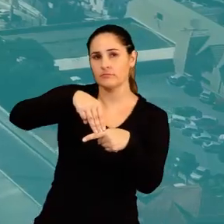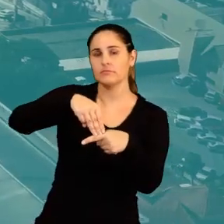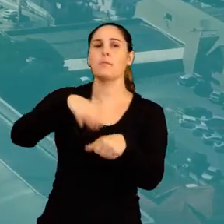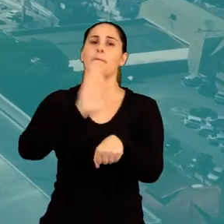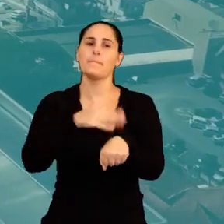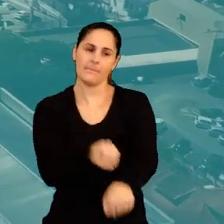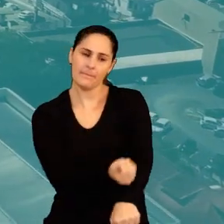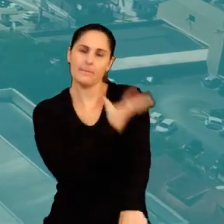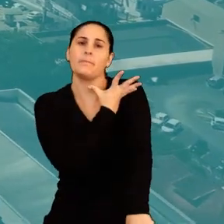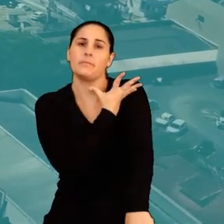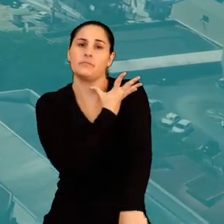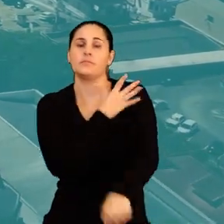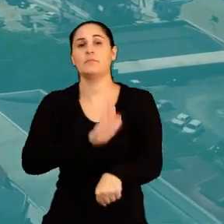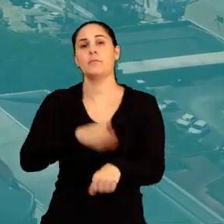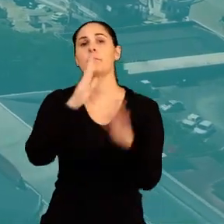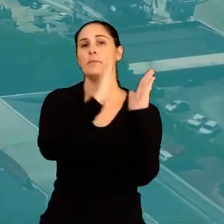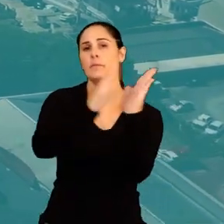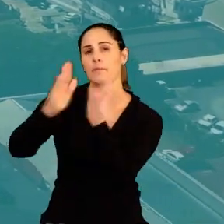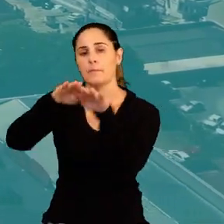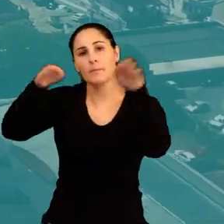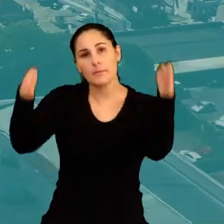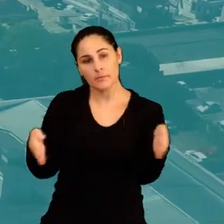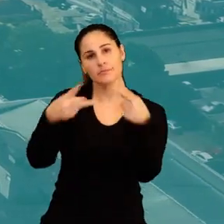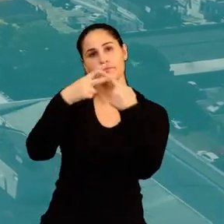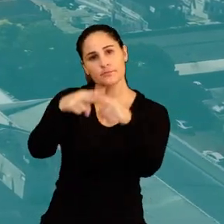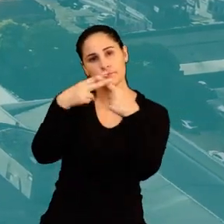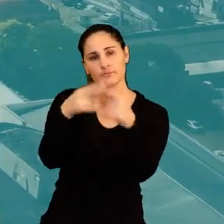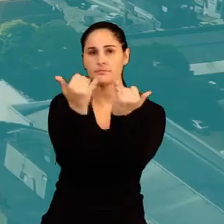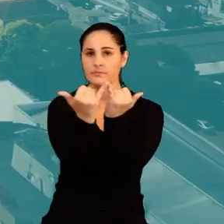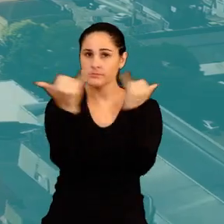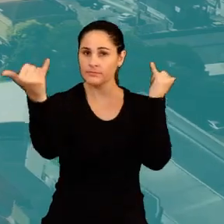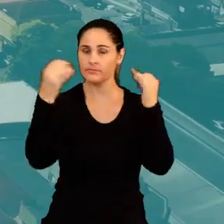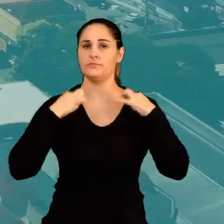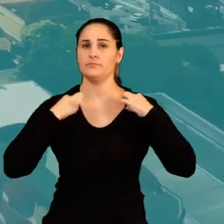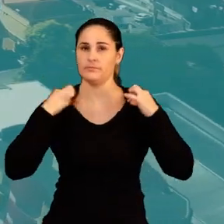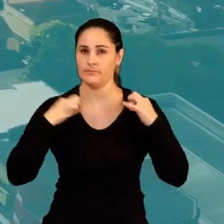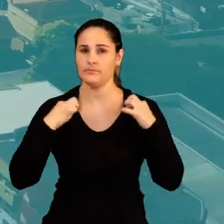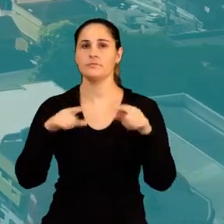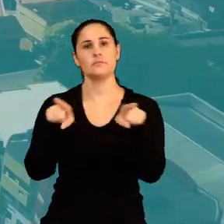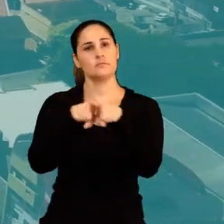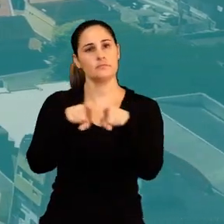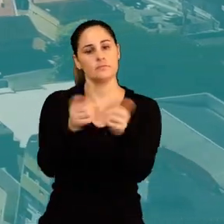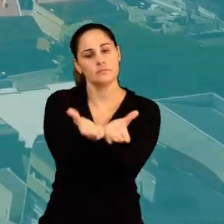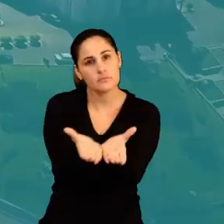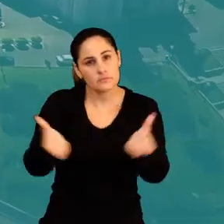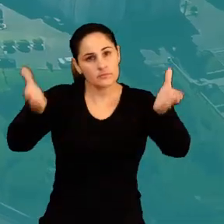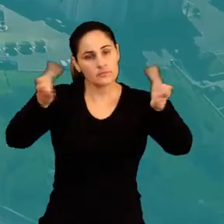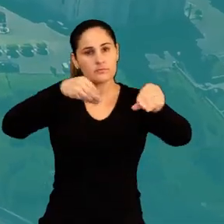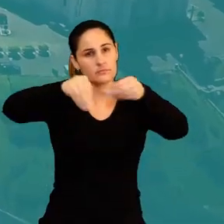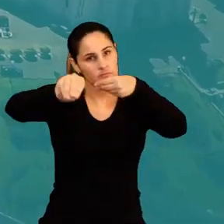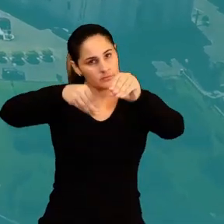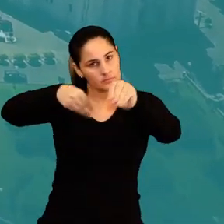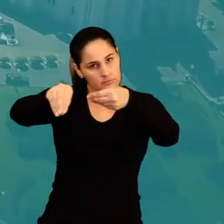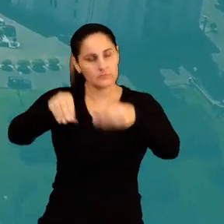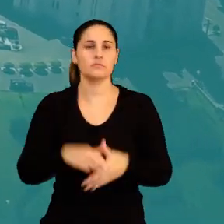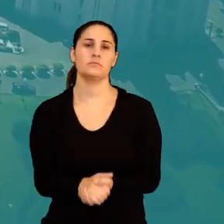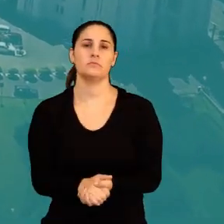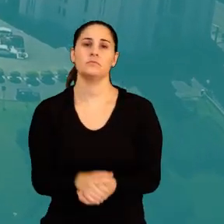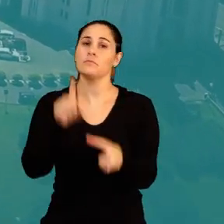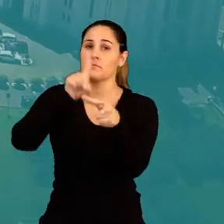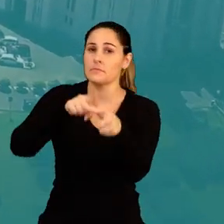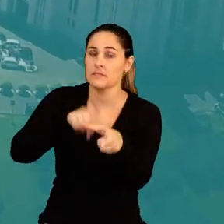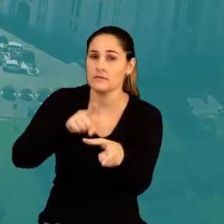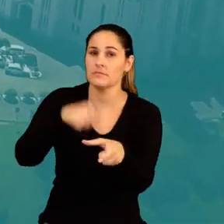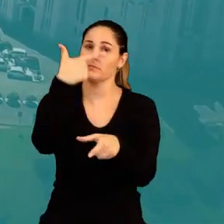Os setores mais expressivos são os de móveis, metalurgia, fiação e tesselagem, cerâmica e plástico. A cidade que está entre as 20